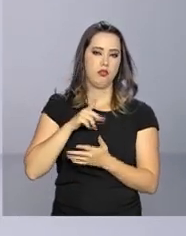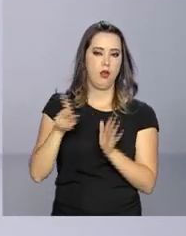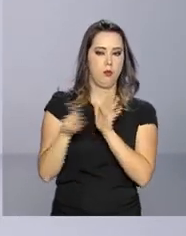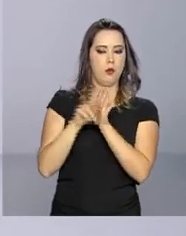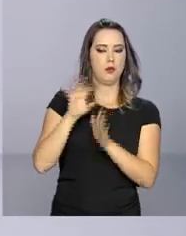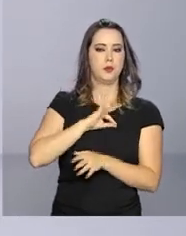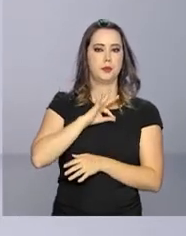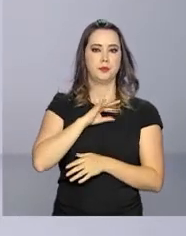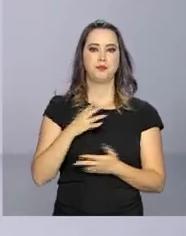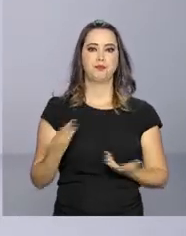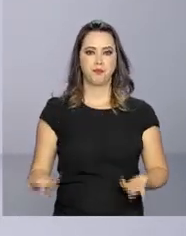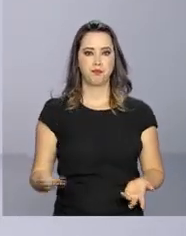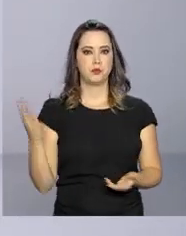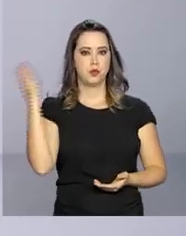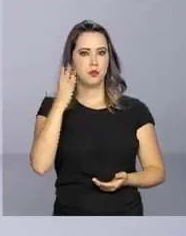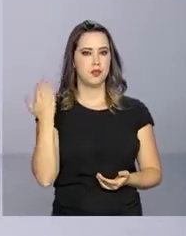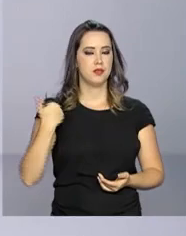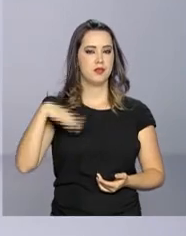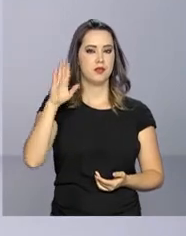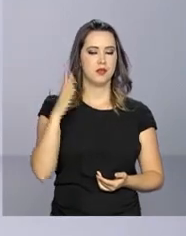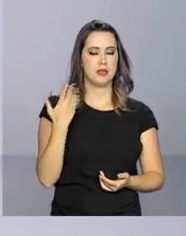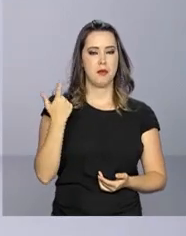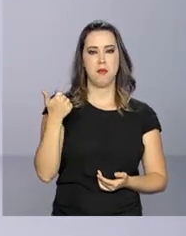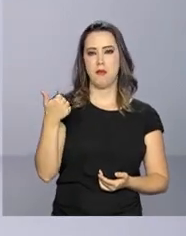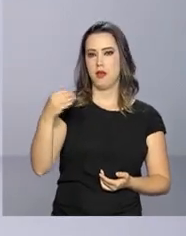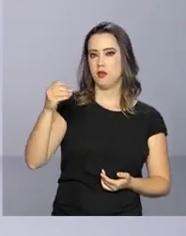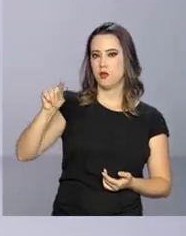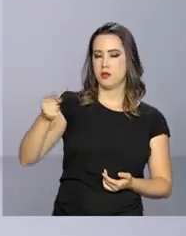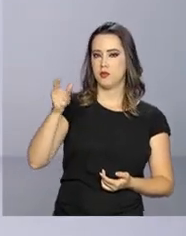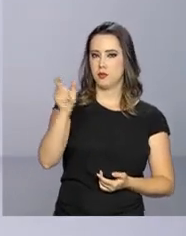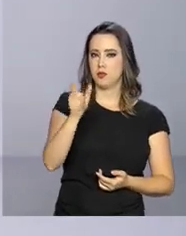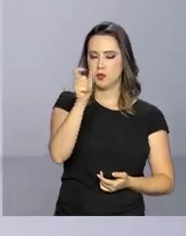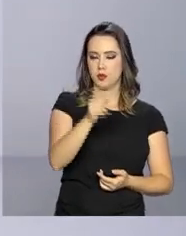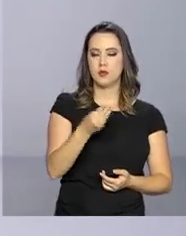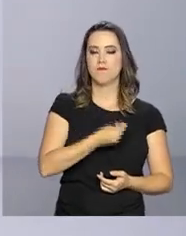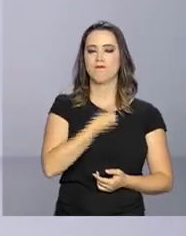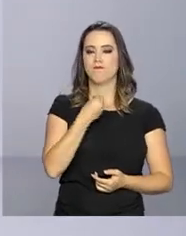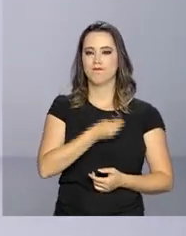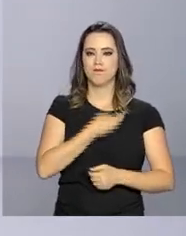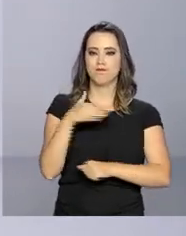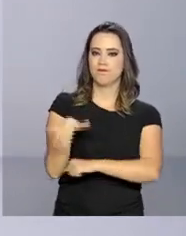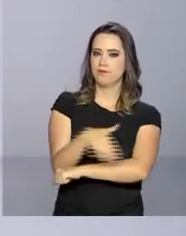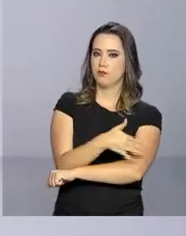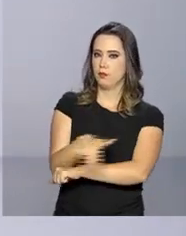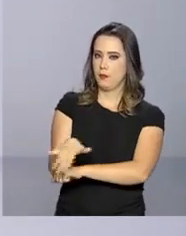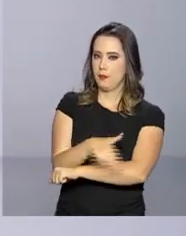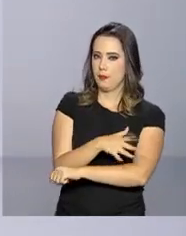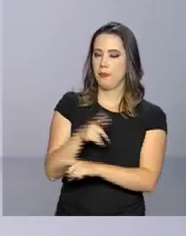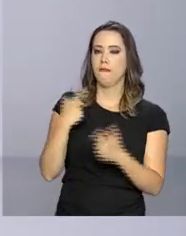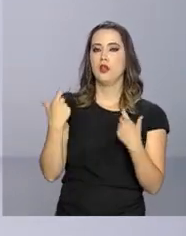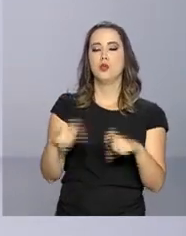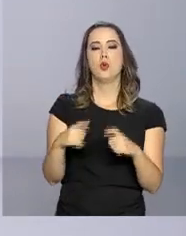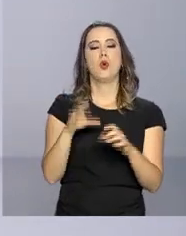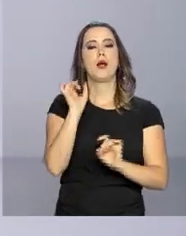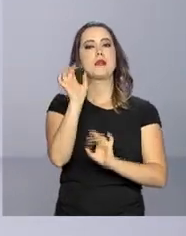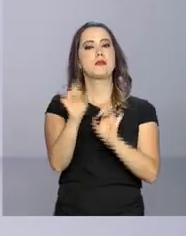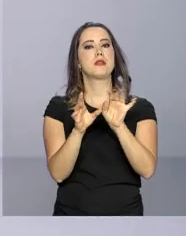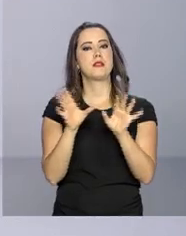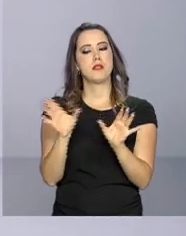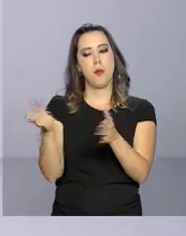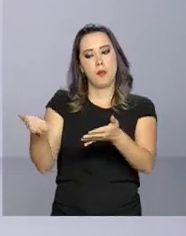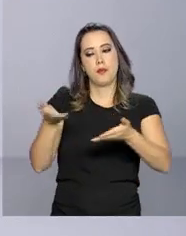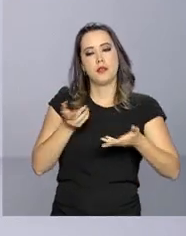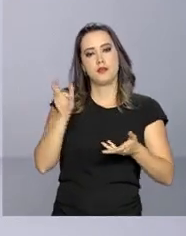pessoas vivendo nas ruas. Para elas, existem os centros POP, Centro de Referência Especializado para Pessoas em